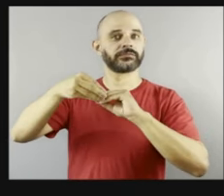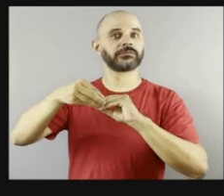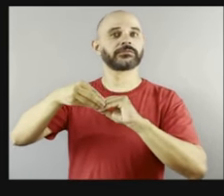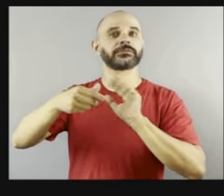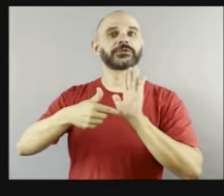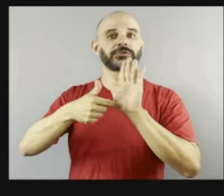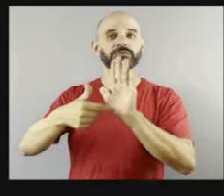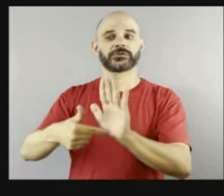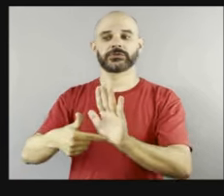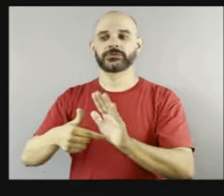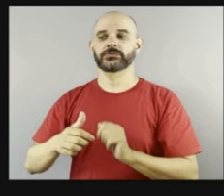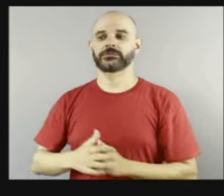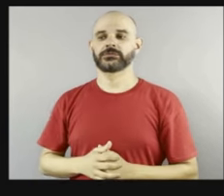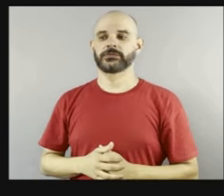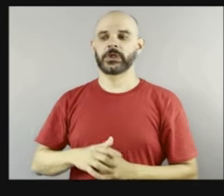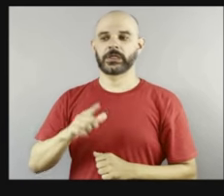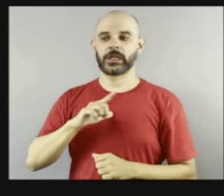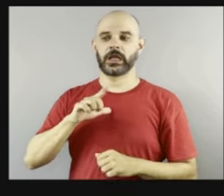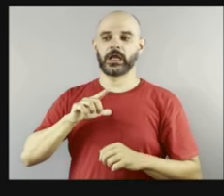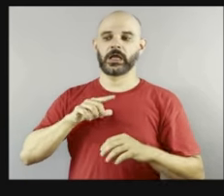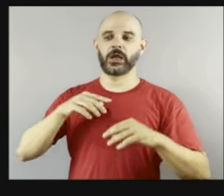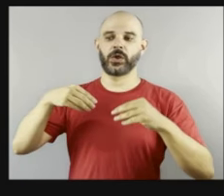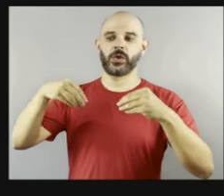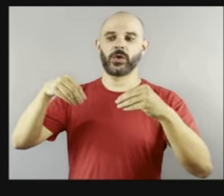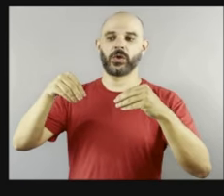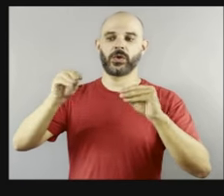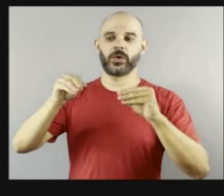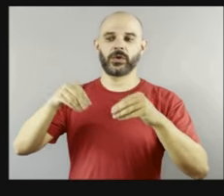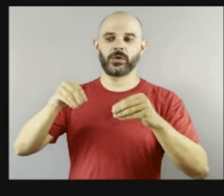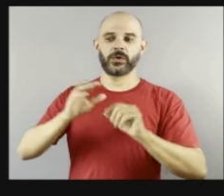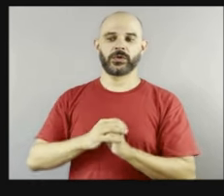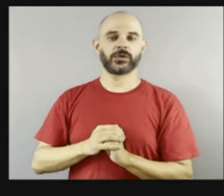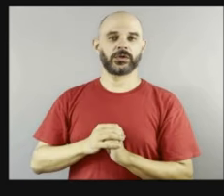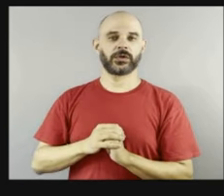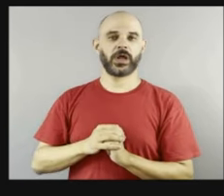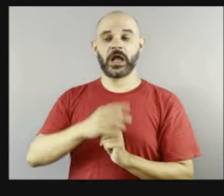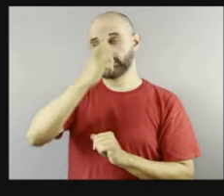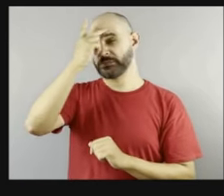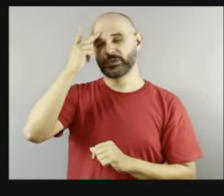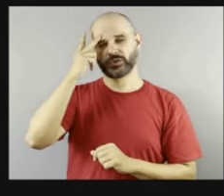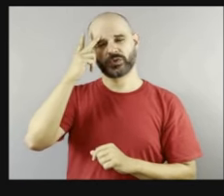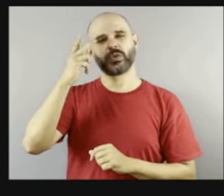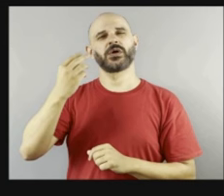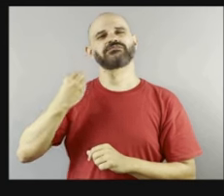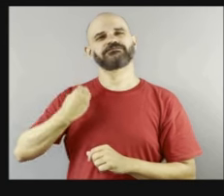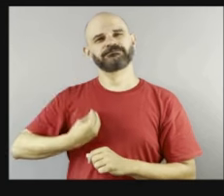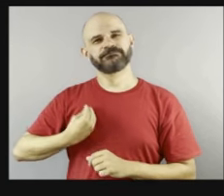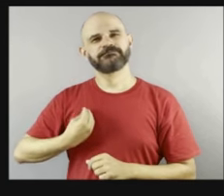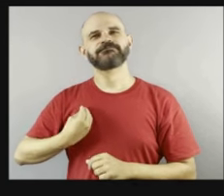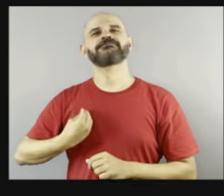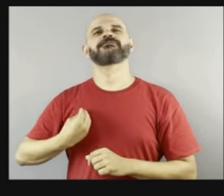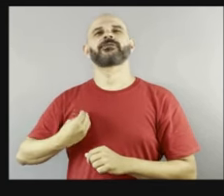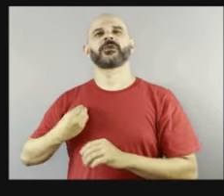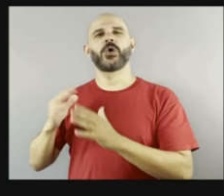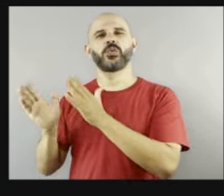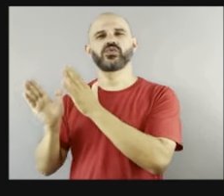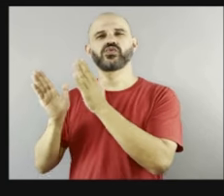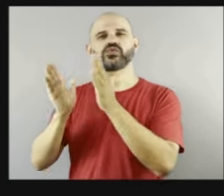depois que passam por tudo, que vivenciam tudo, ter essa experiência, né? Que é a foto